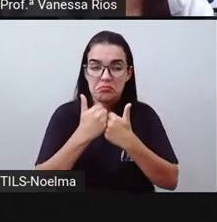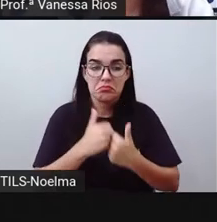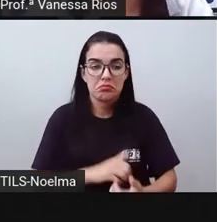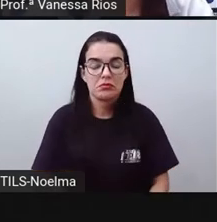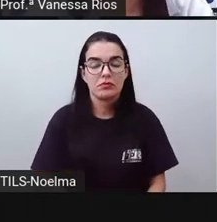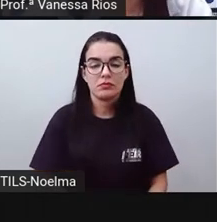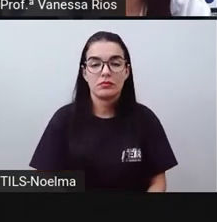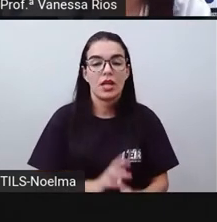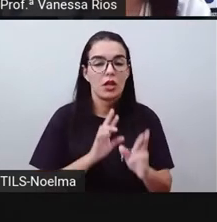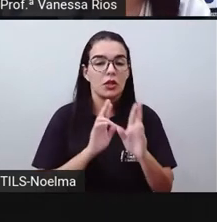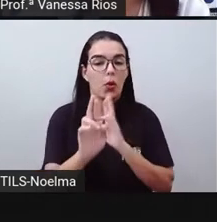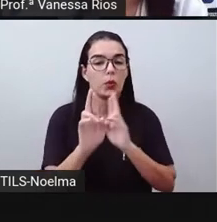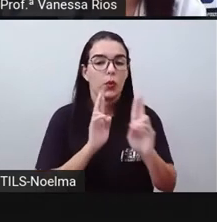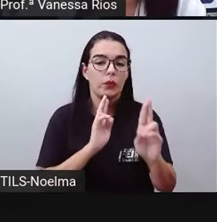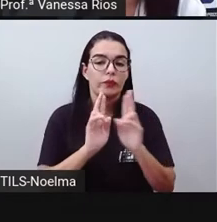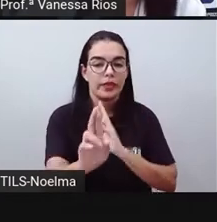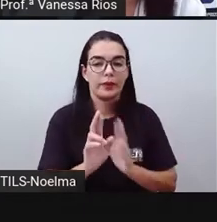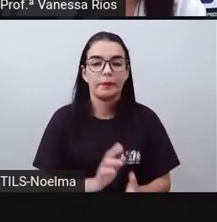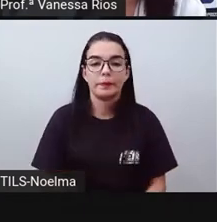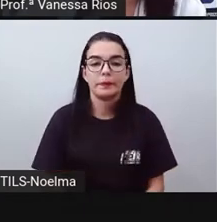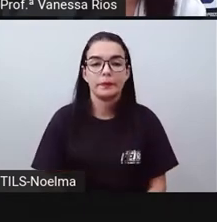transporte rodoviário.